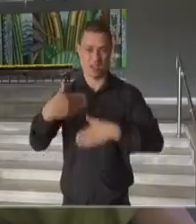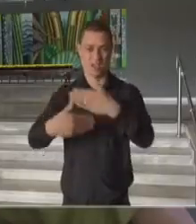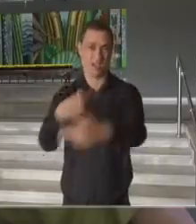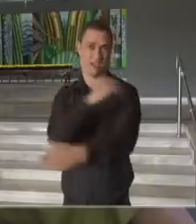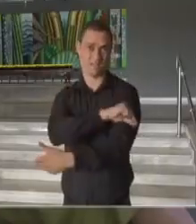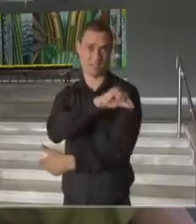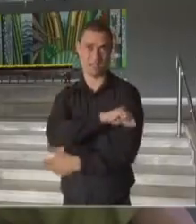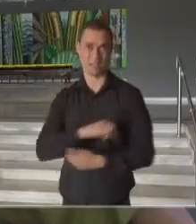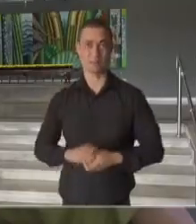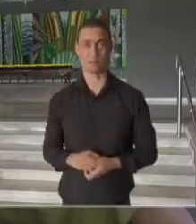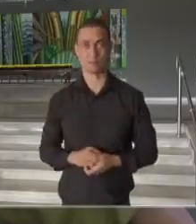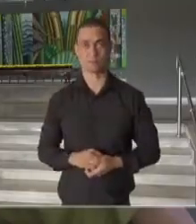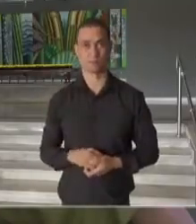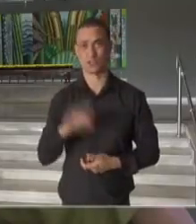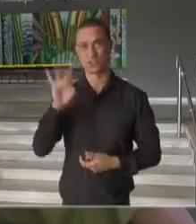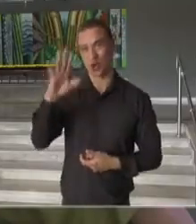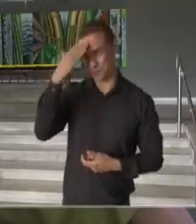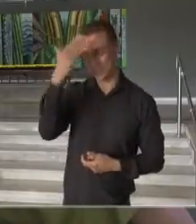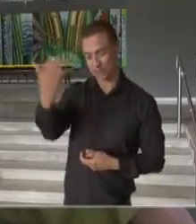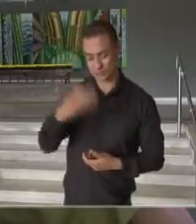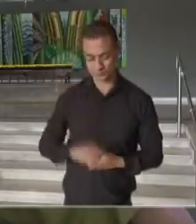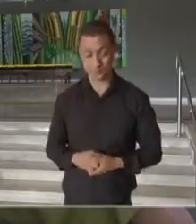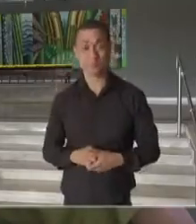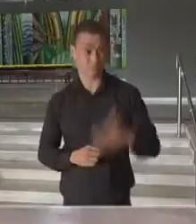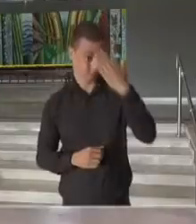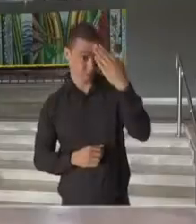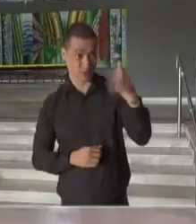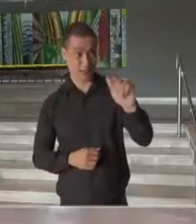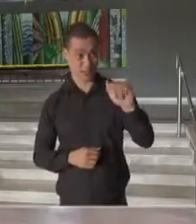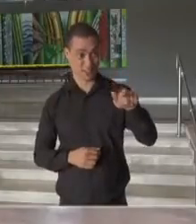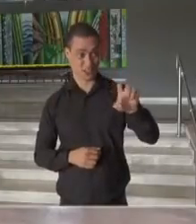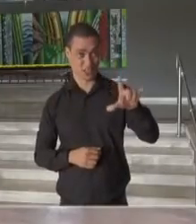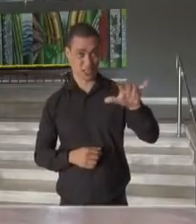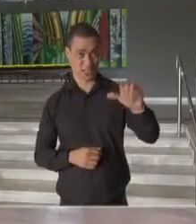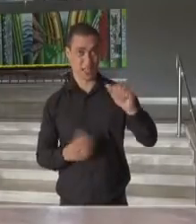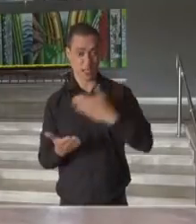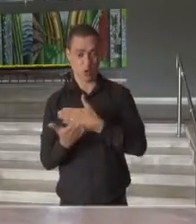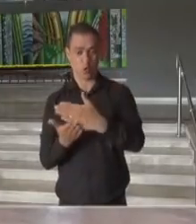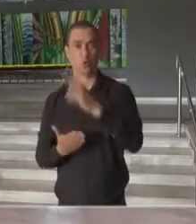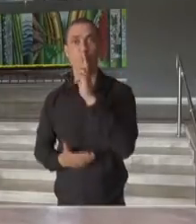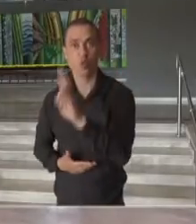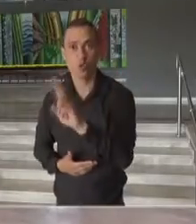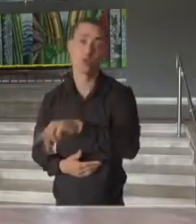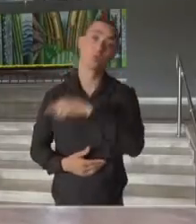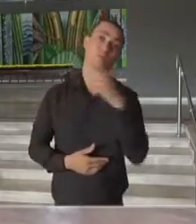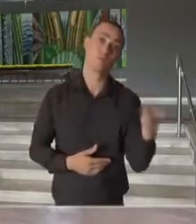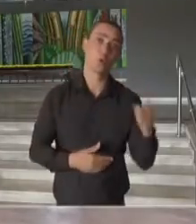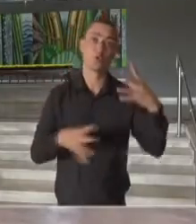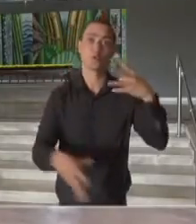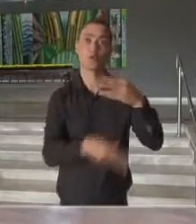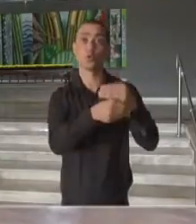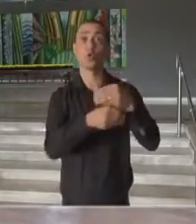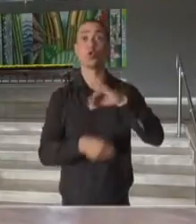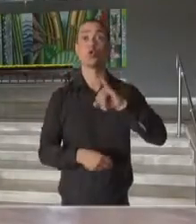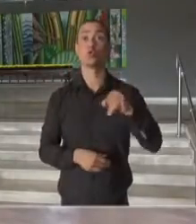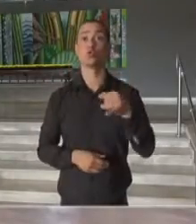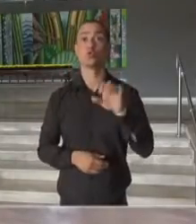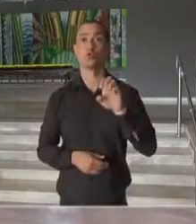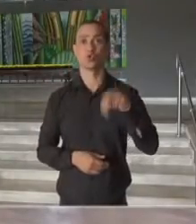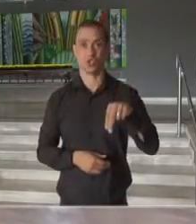vacinação. Então, é isso aí, obrigada. Obrigado, Angélica. Eu começo a resposta e depois passo ao doutor Jean Gorenstein,